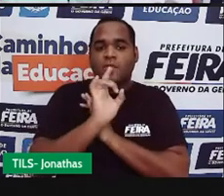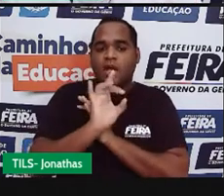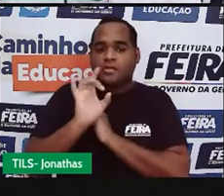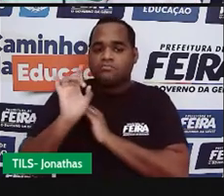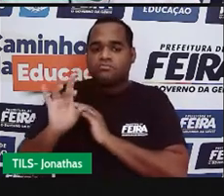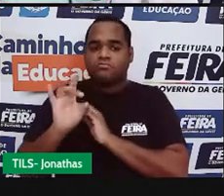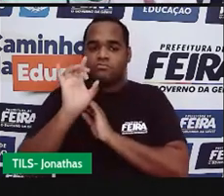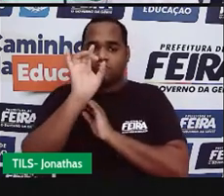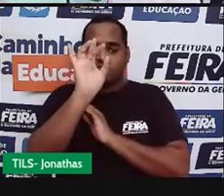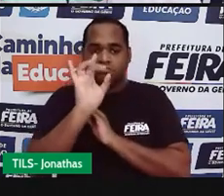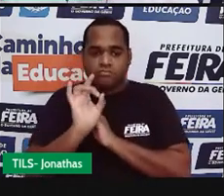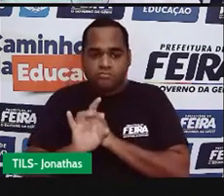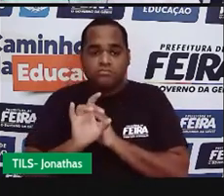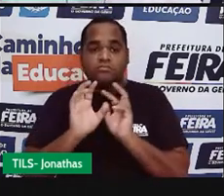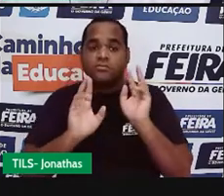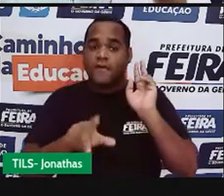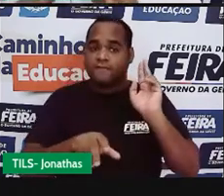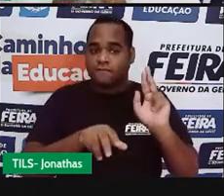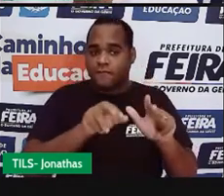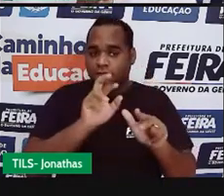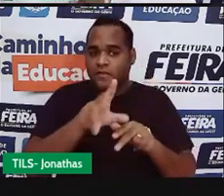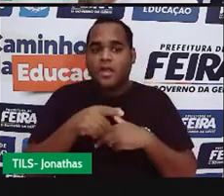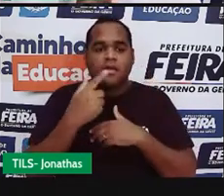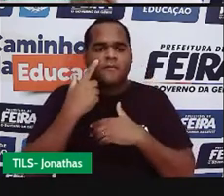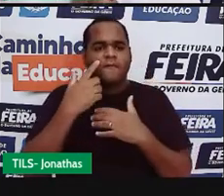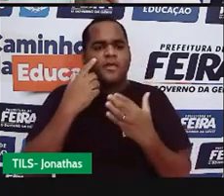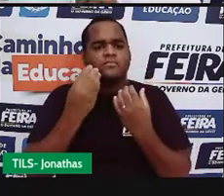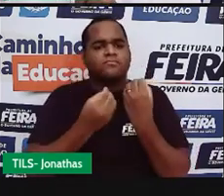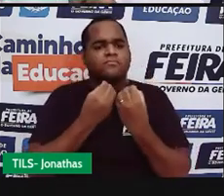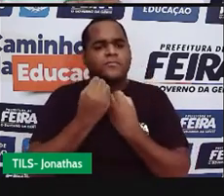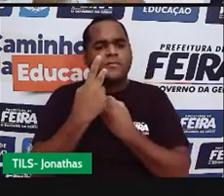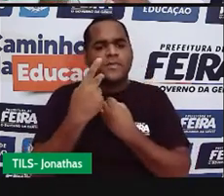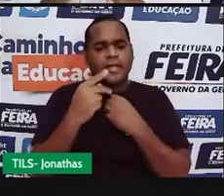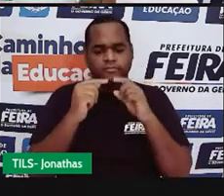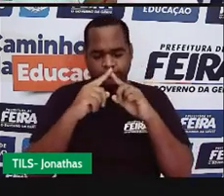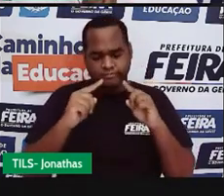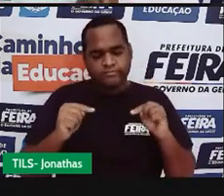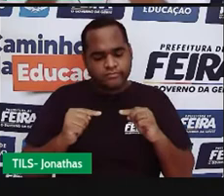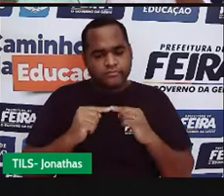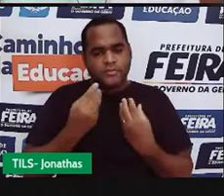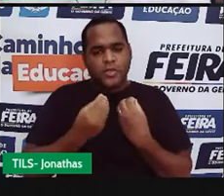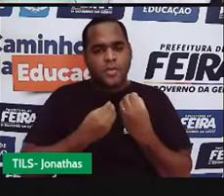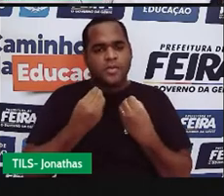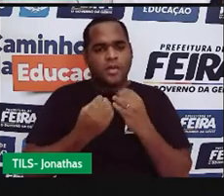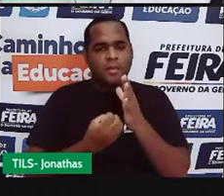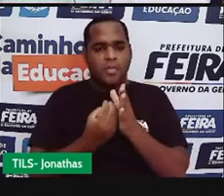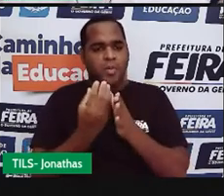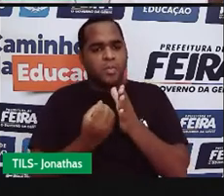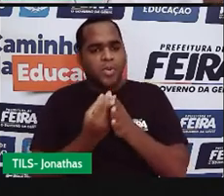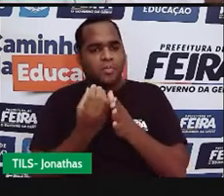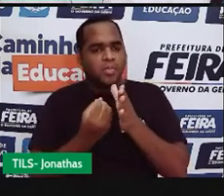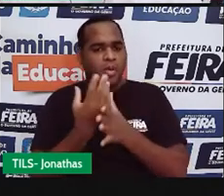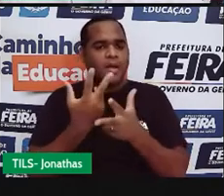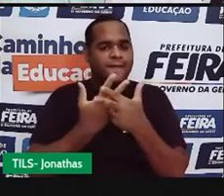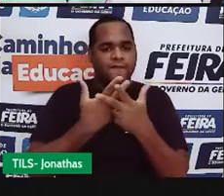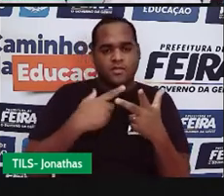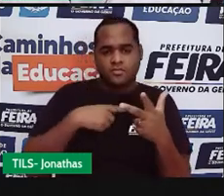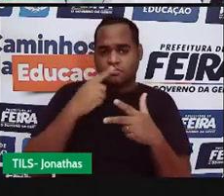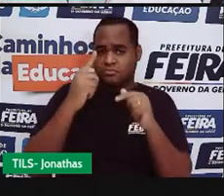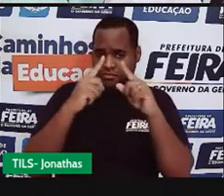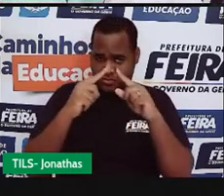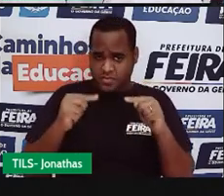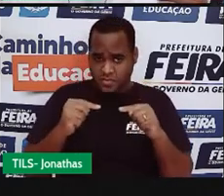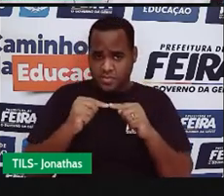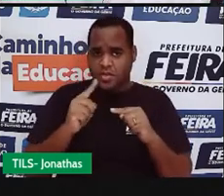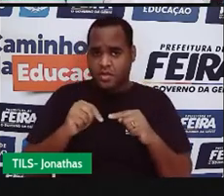fato, essas medidas que estão aí, será que essas medidas que estão aí faz com que nasçam delas um triângulo?